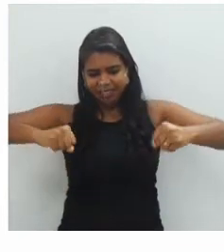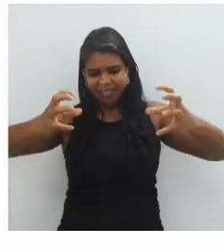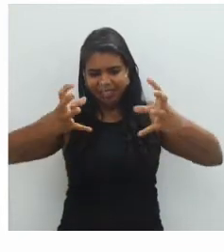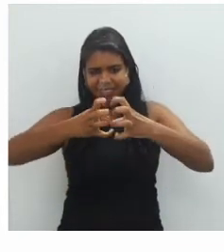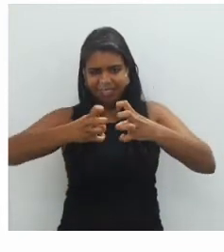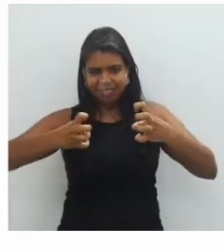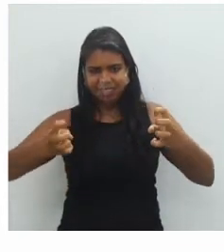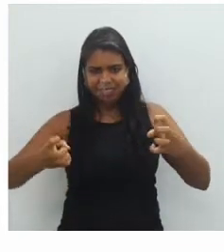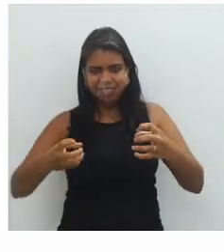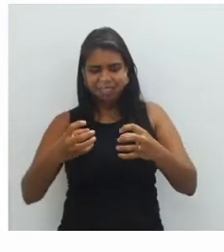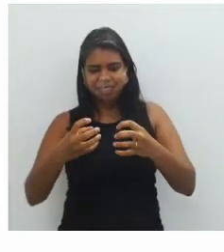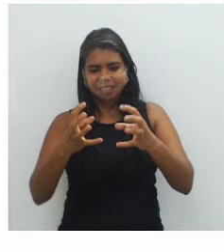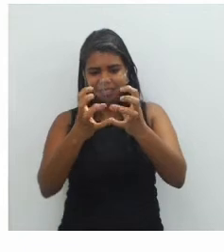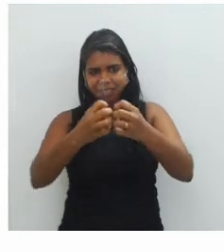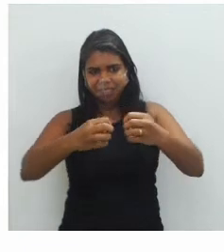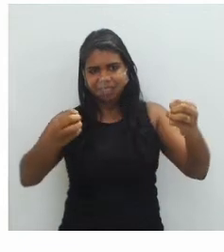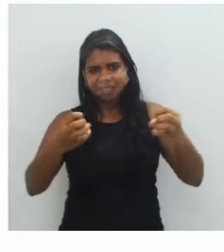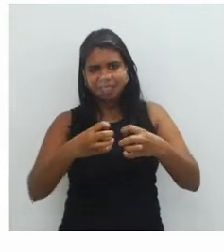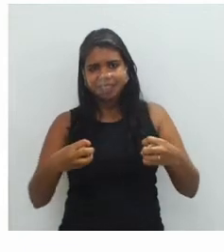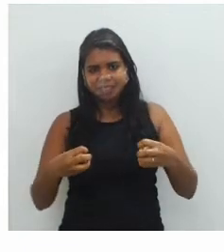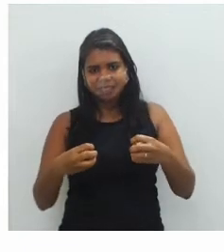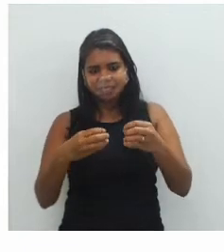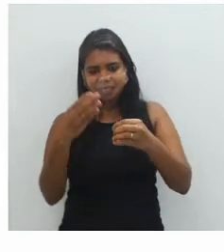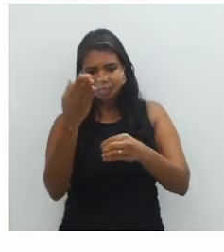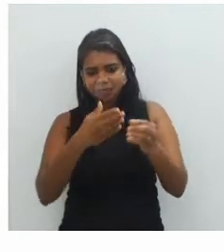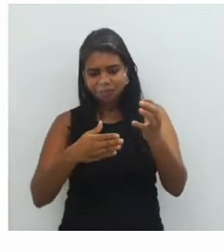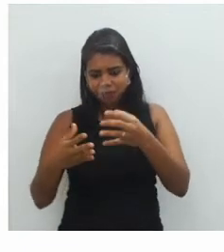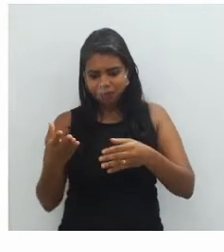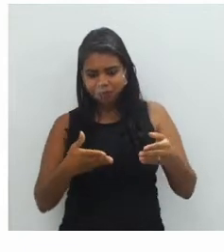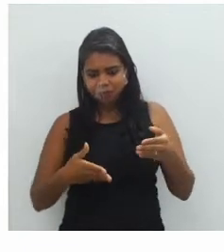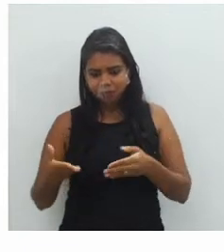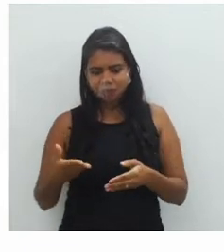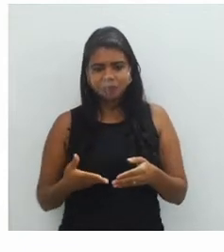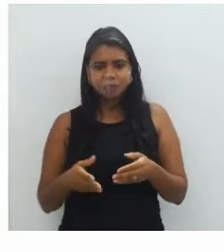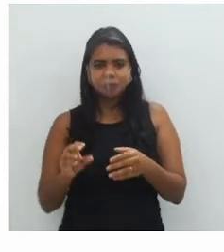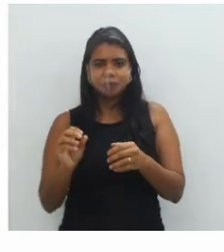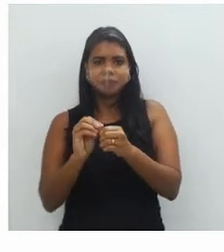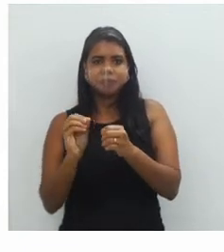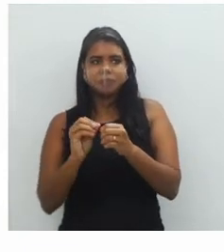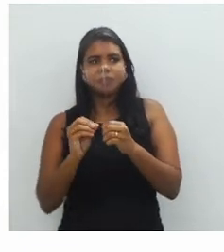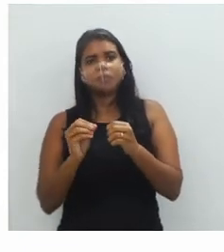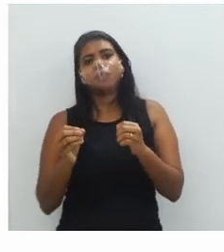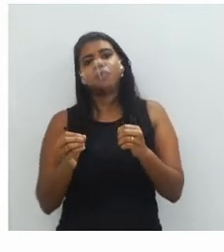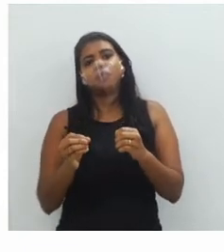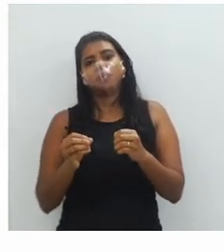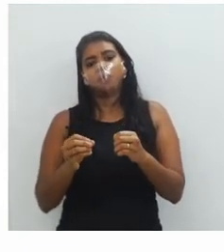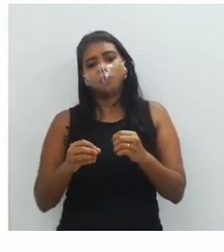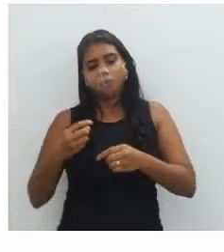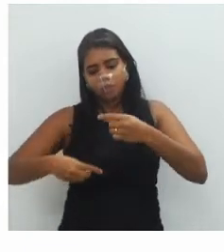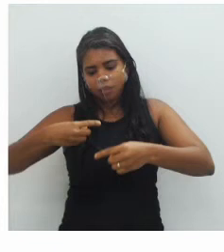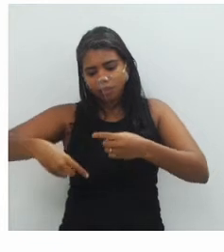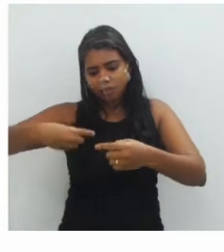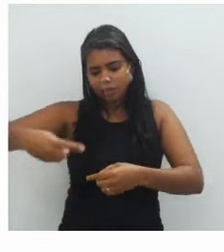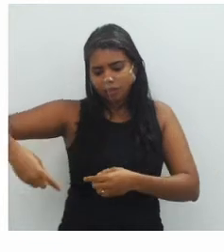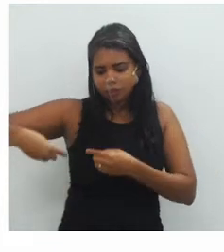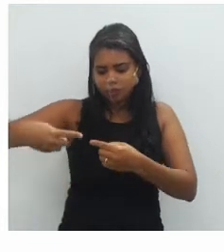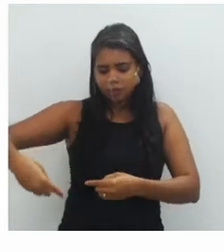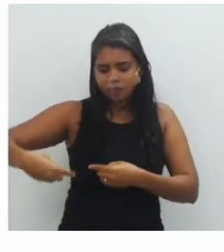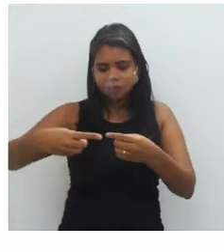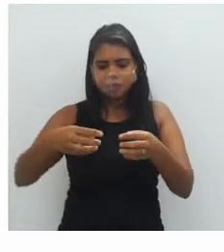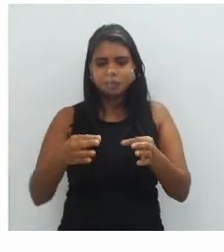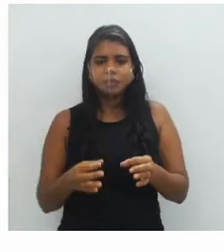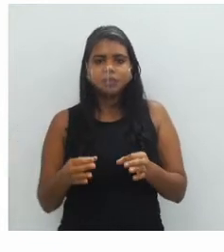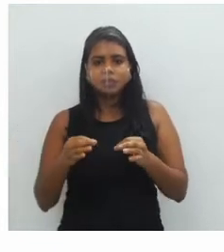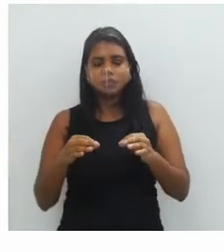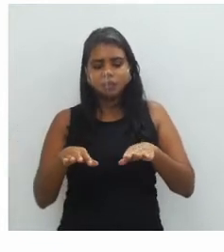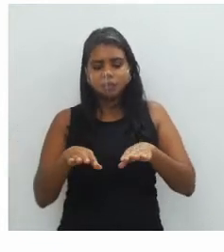São produzidos esses rasgos através de máquinas, para que ao circular nas avenidas, o pneu tenha aderência com o